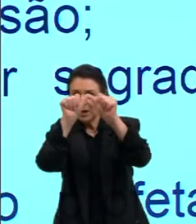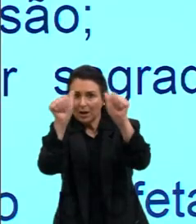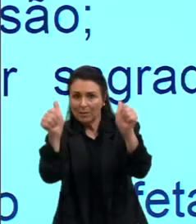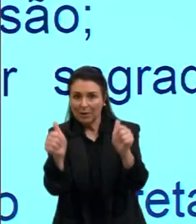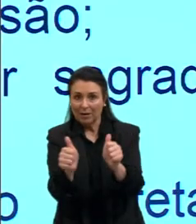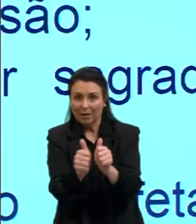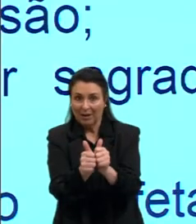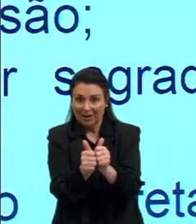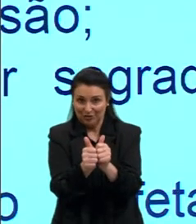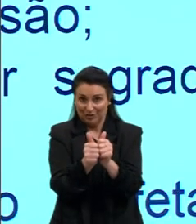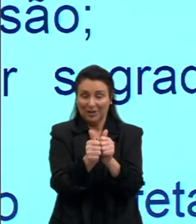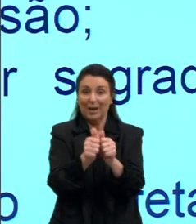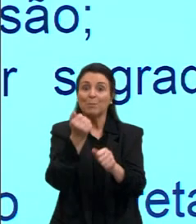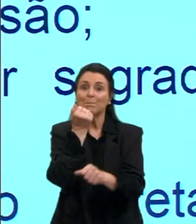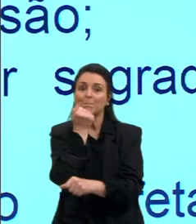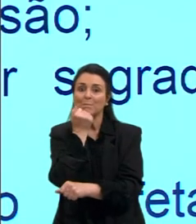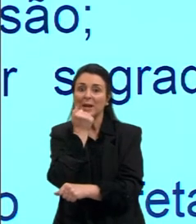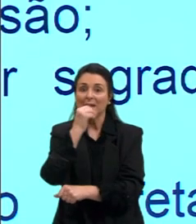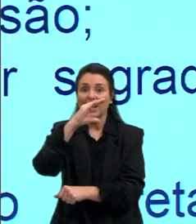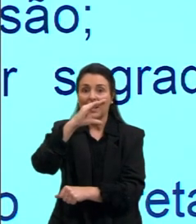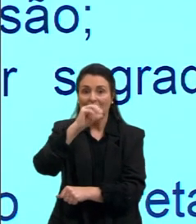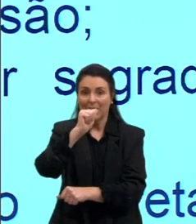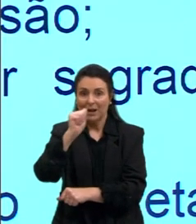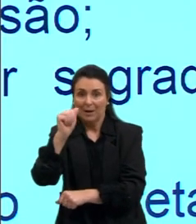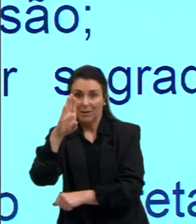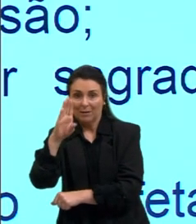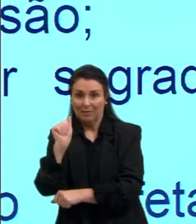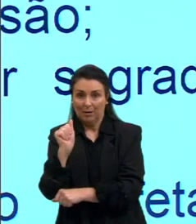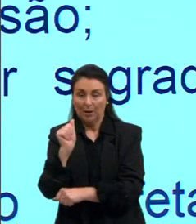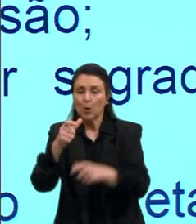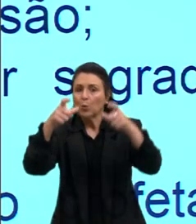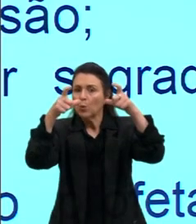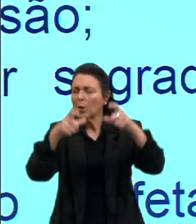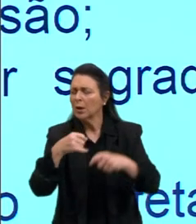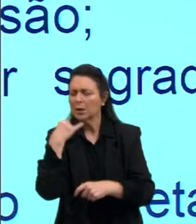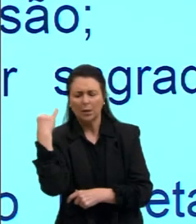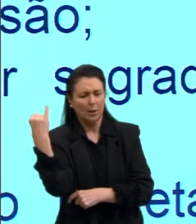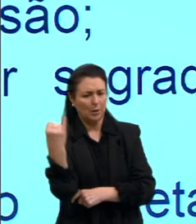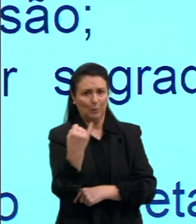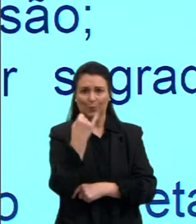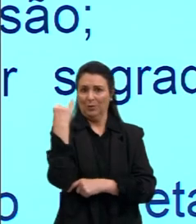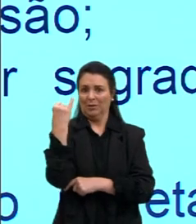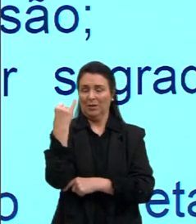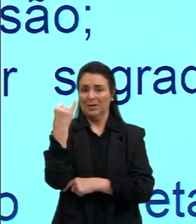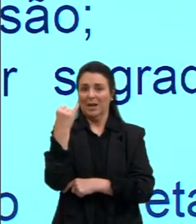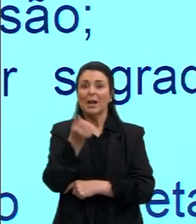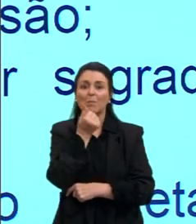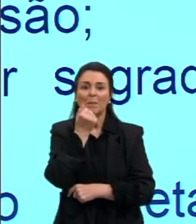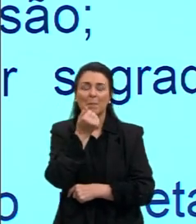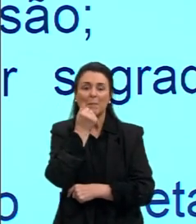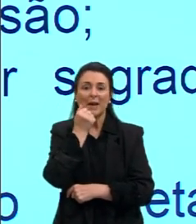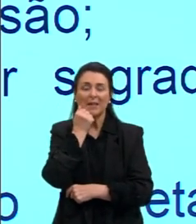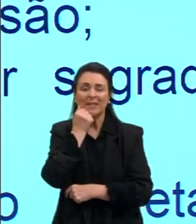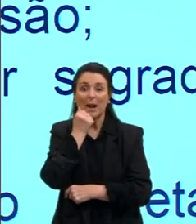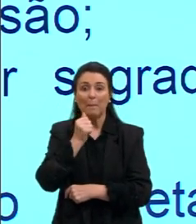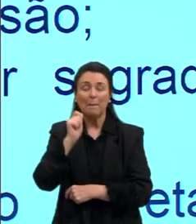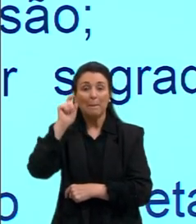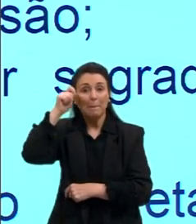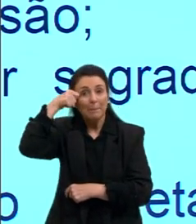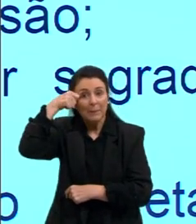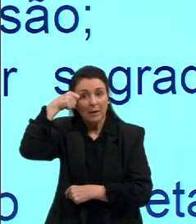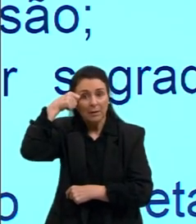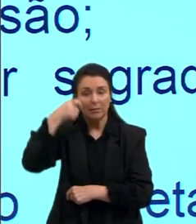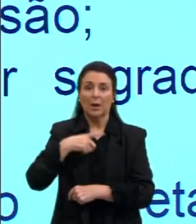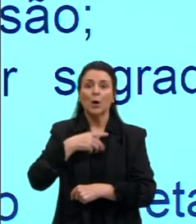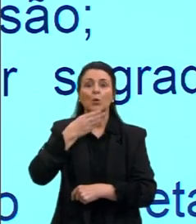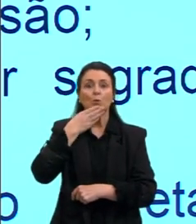Caaba, que até hoje é um lugar sagrado para os muçulmanos, o lugar onde tem a Pedra Negra. Os muçulmanos devem,